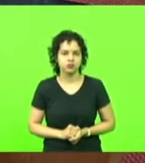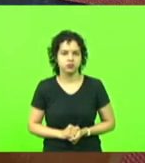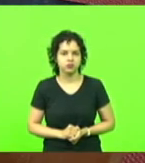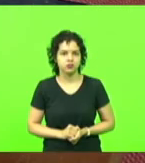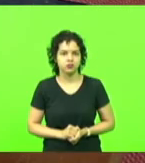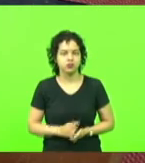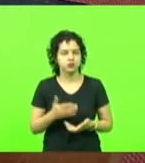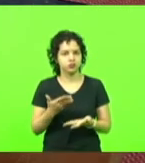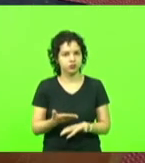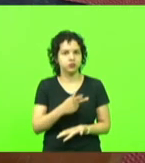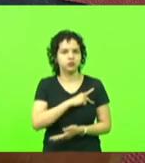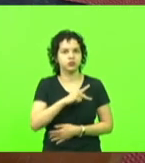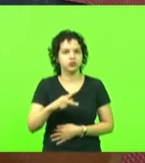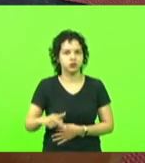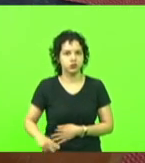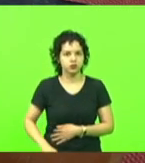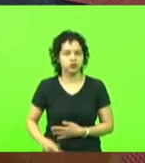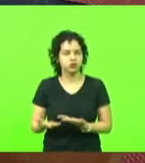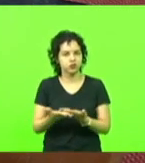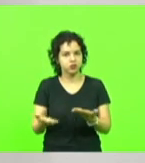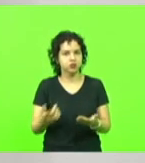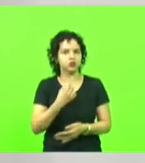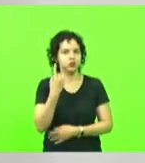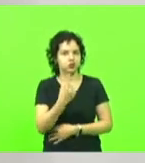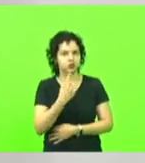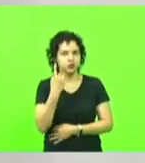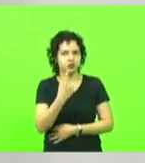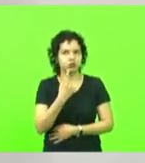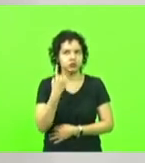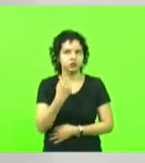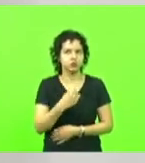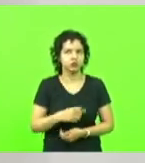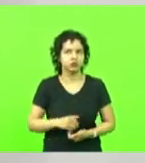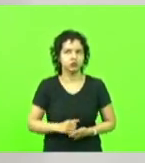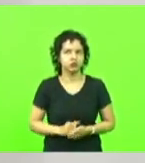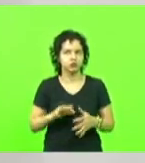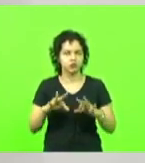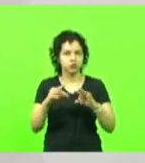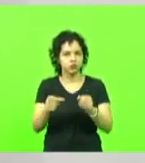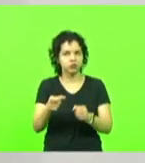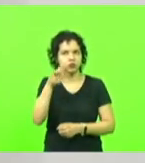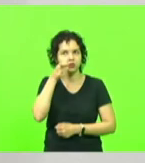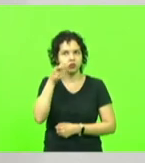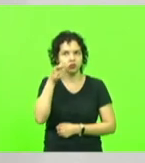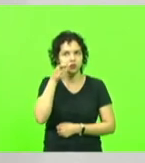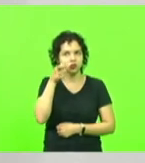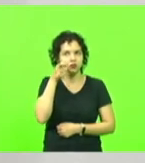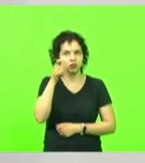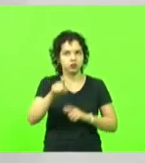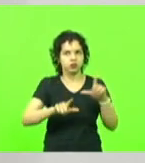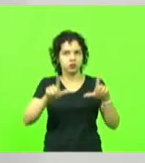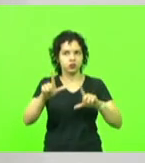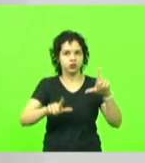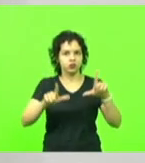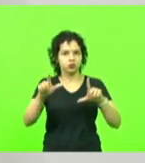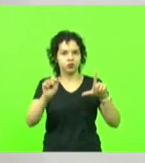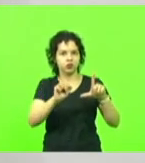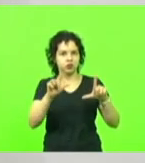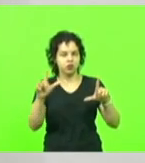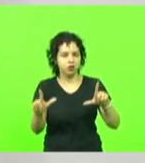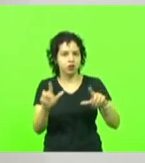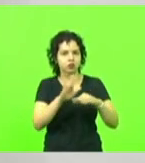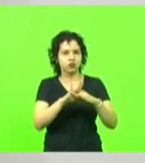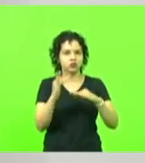Senhor presidente, senhoras deputadas, senhores deputados, a todos que nos acompanham através da TVA ou pelas redes sociais desta